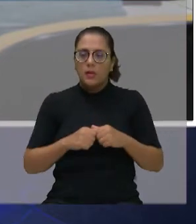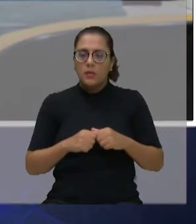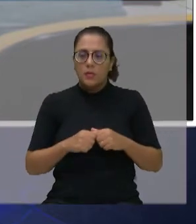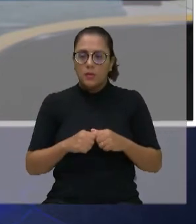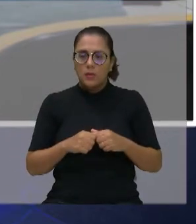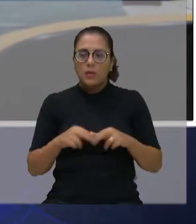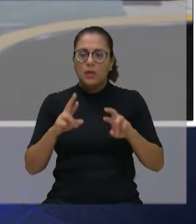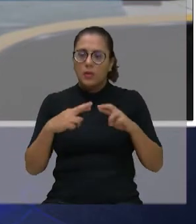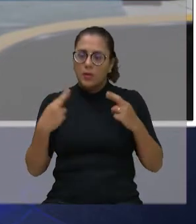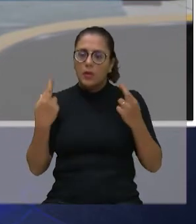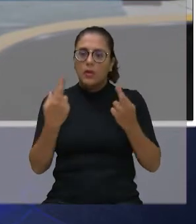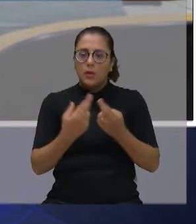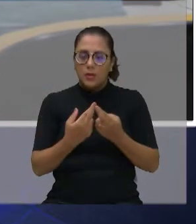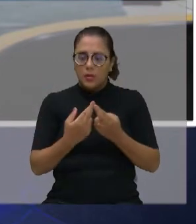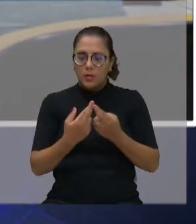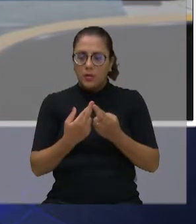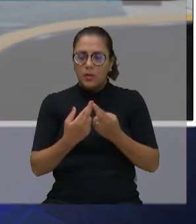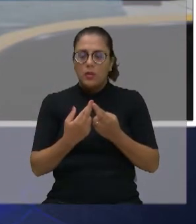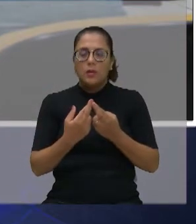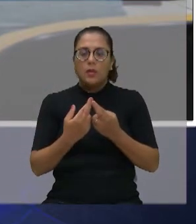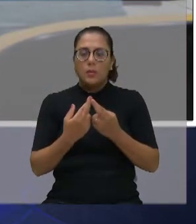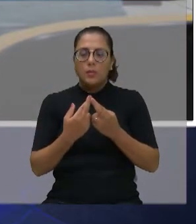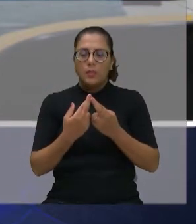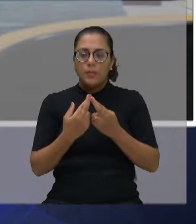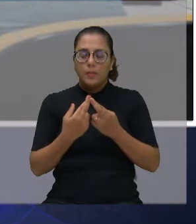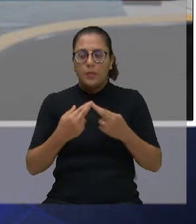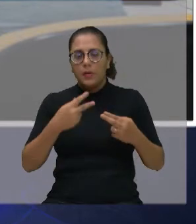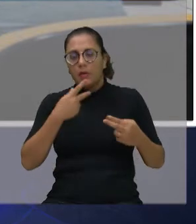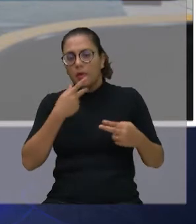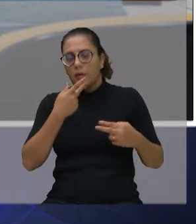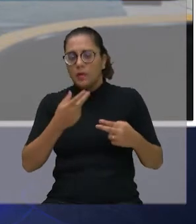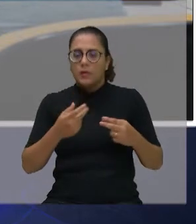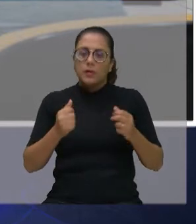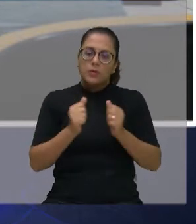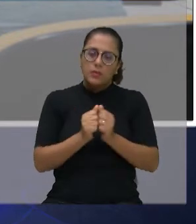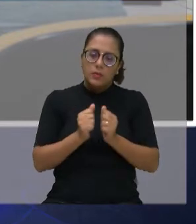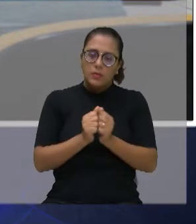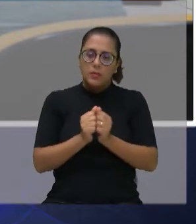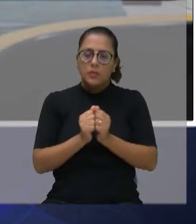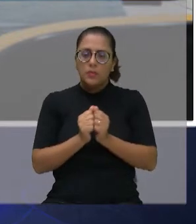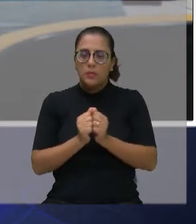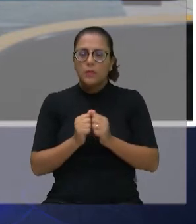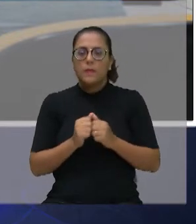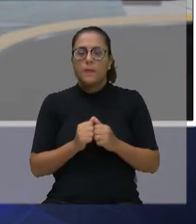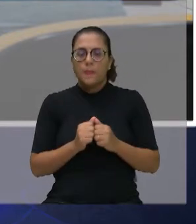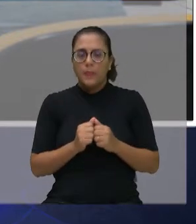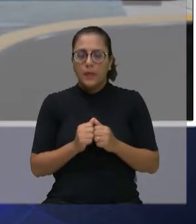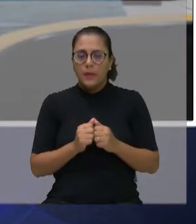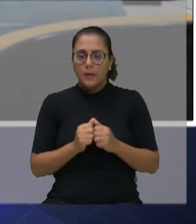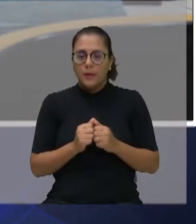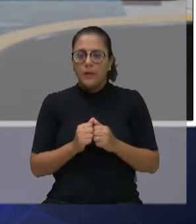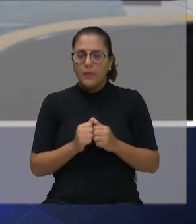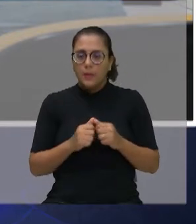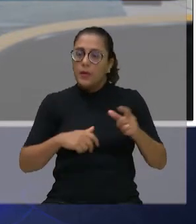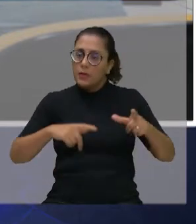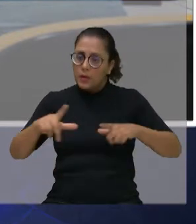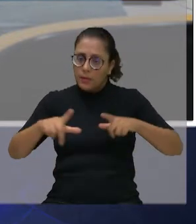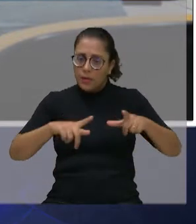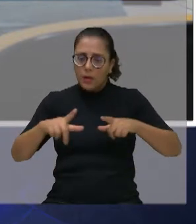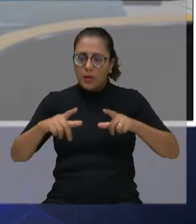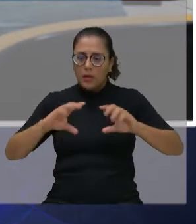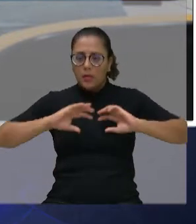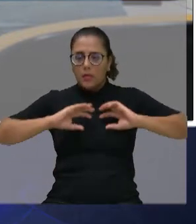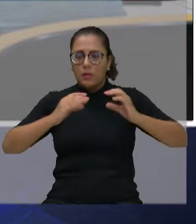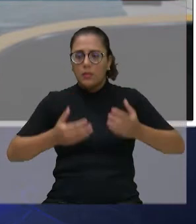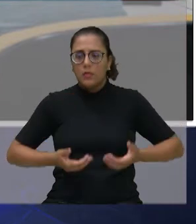Marcão, Petite e eu para nós continuarmos junto com o Antero para retomar esse trabalho e aprimorar. Nós